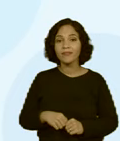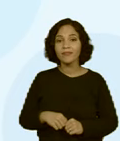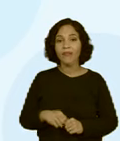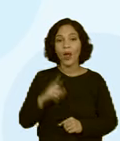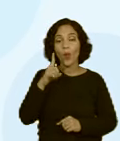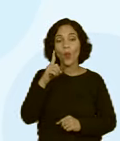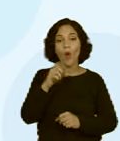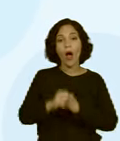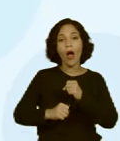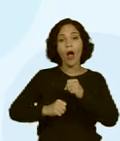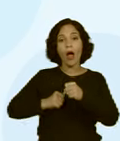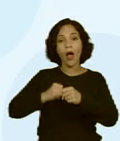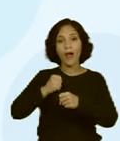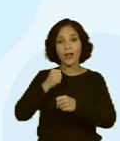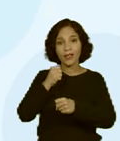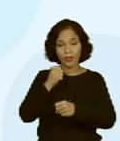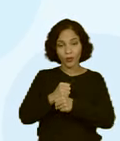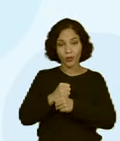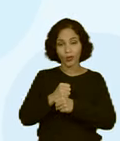9, certo?